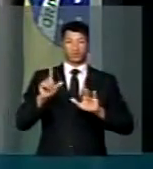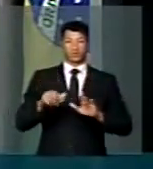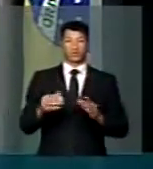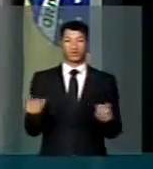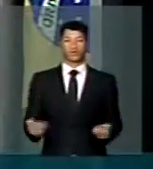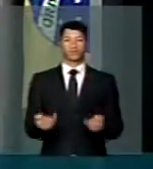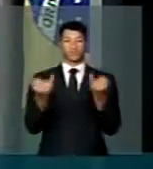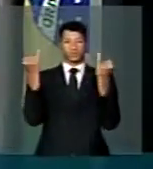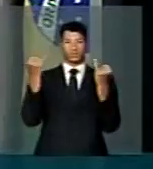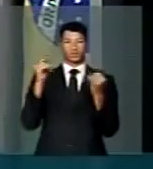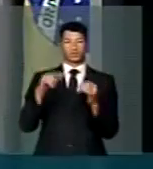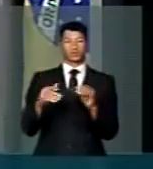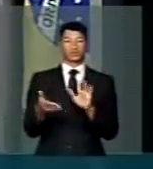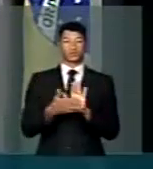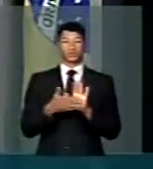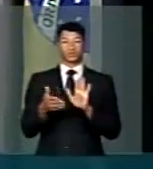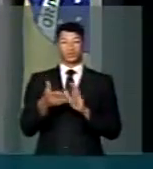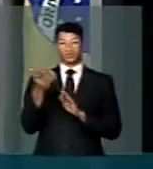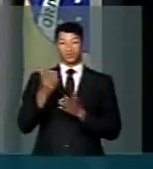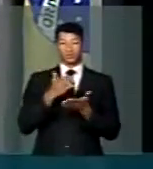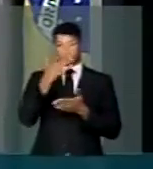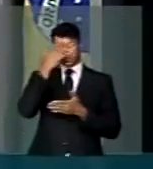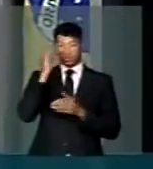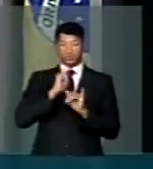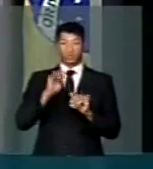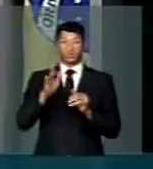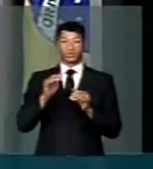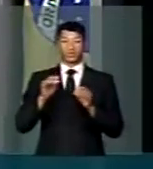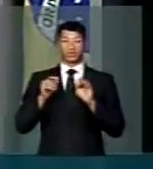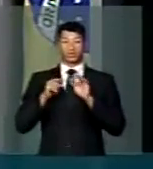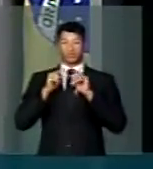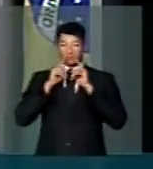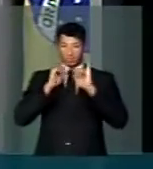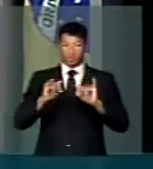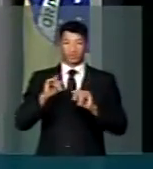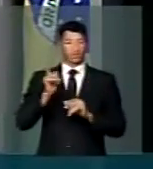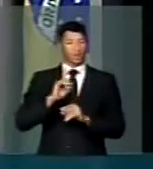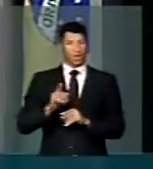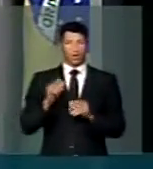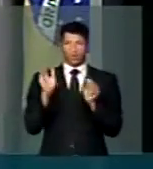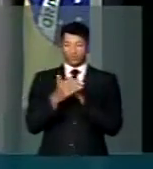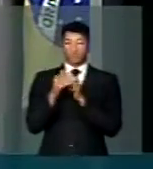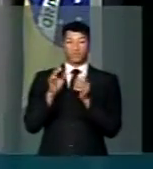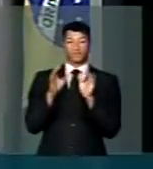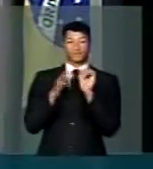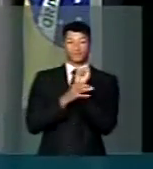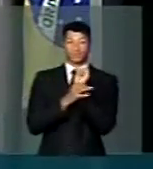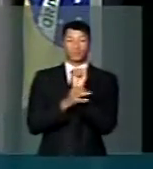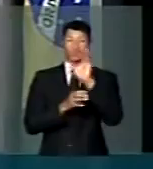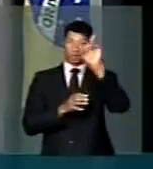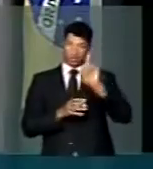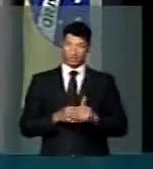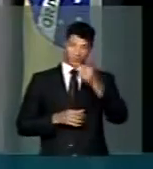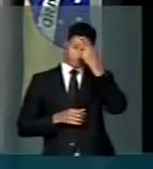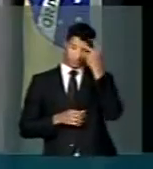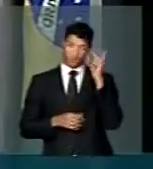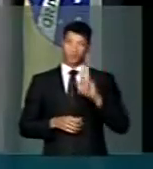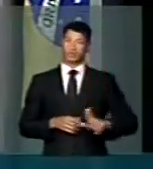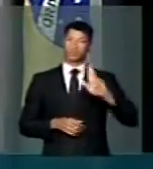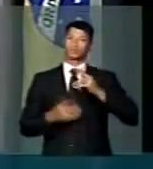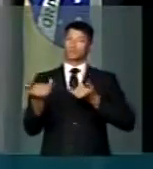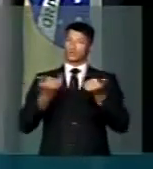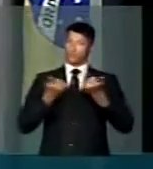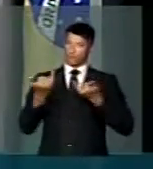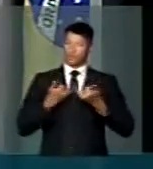excelente. E vem alguns dizer que nós queremos enganar o consumidor. Pelo contrário, garantir o direito do consumidor de ser